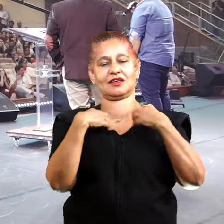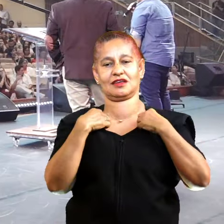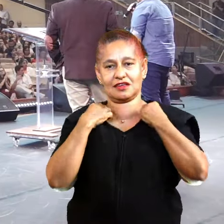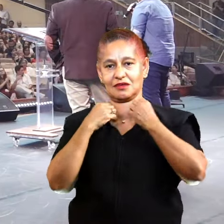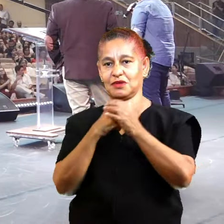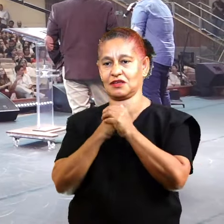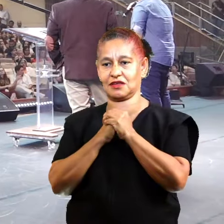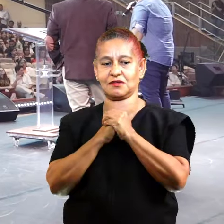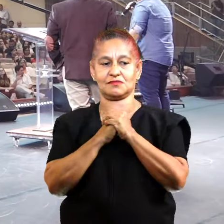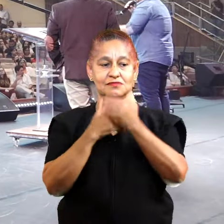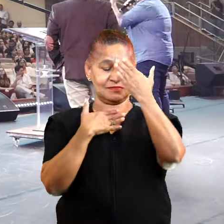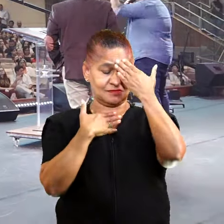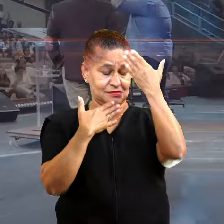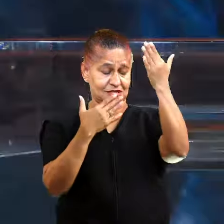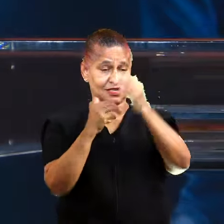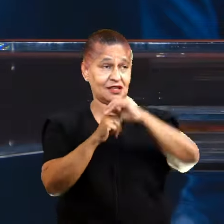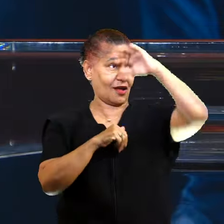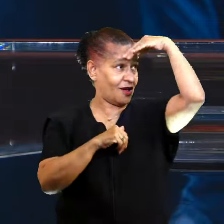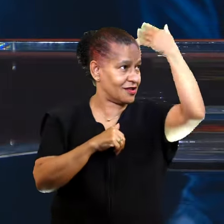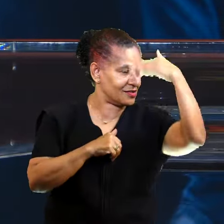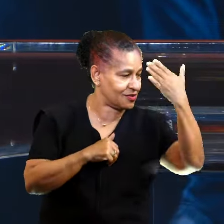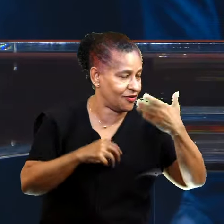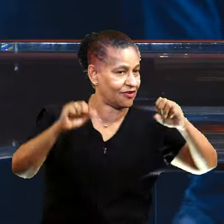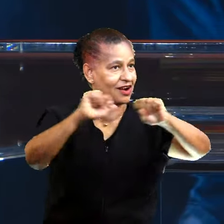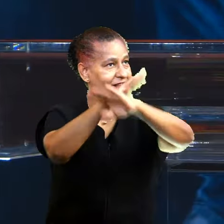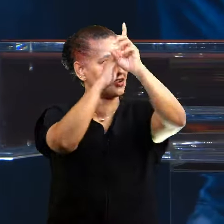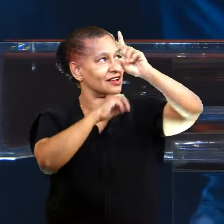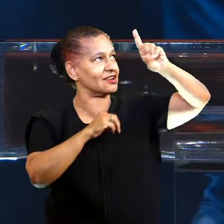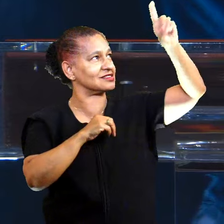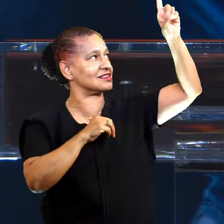Obrigado. Toda honra, toda glória ao Senhor.